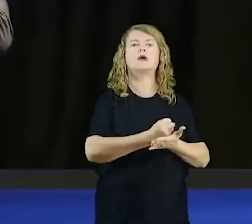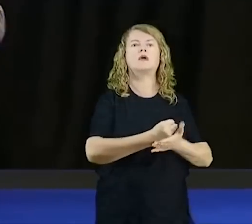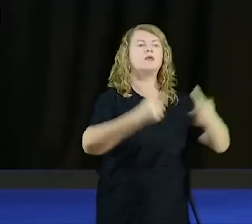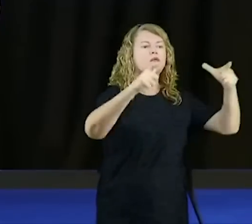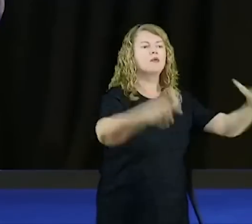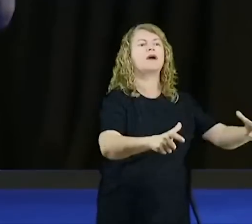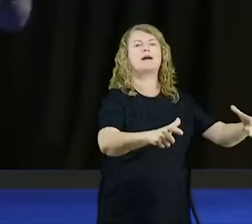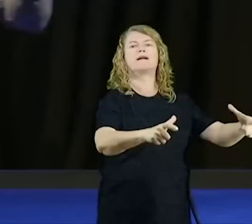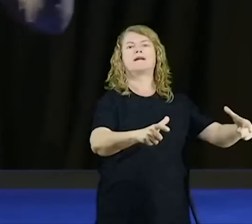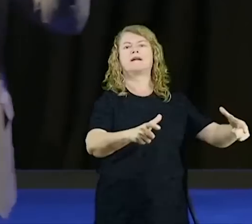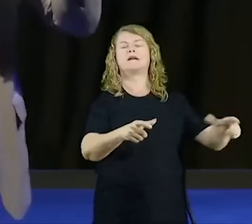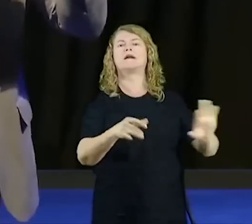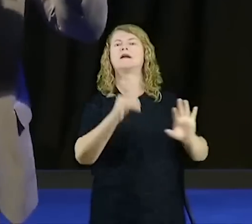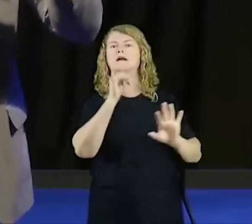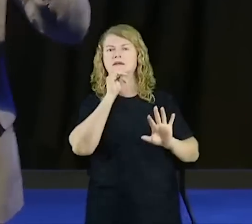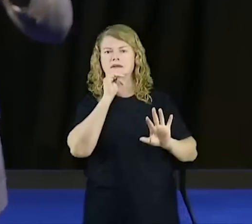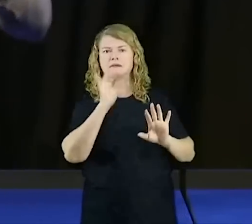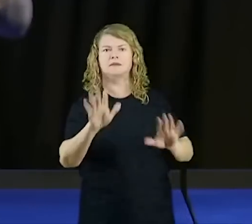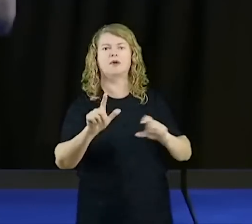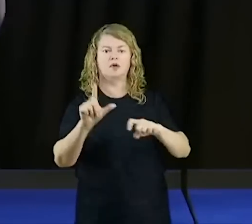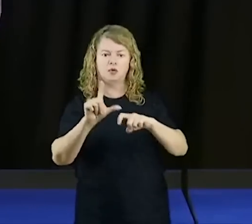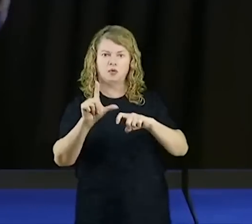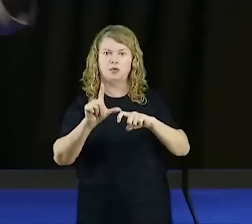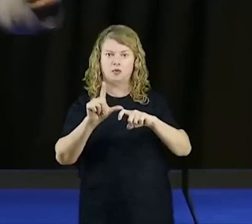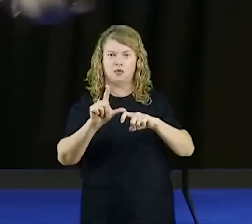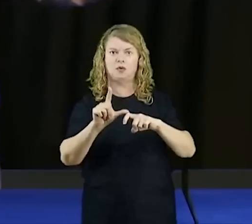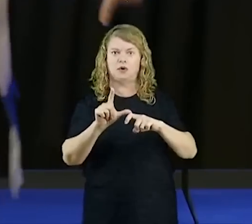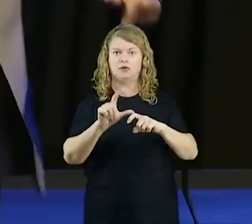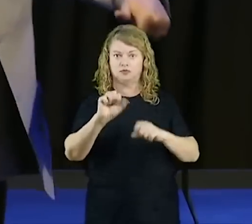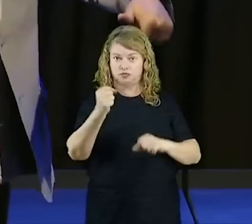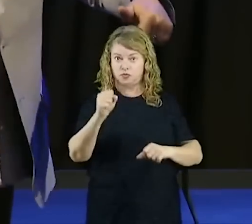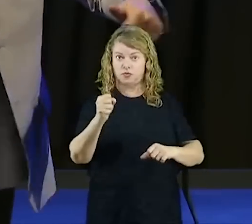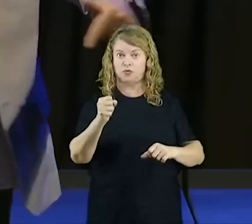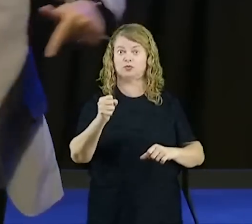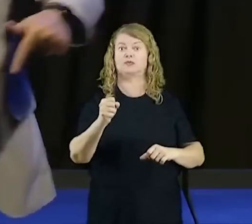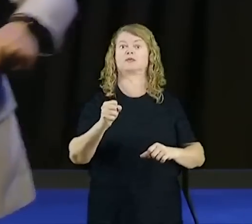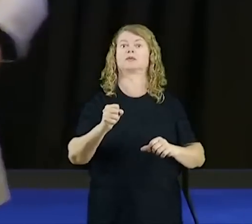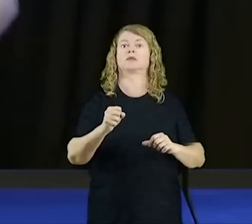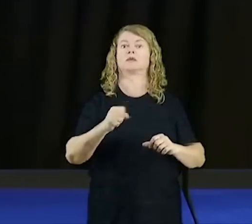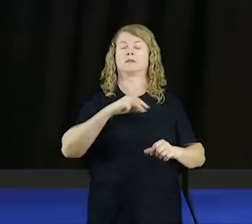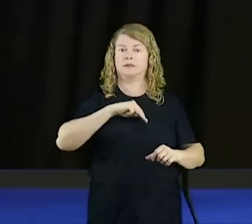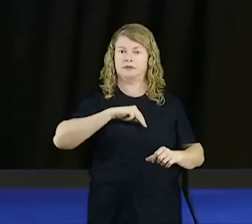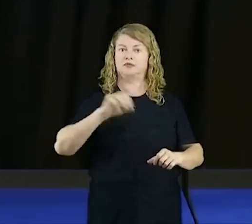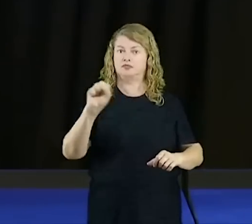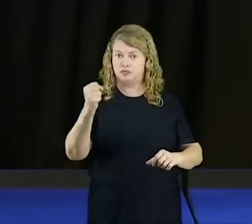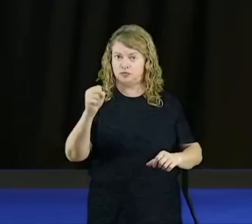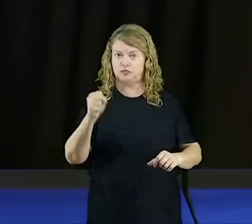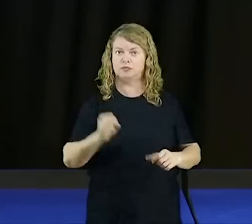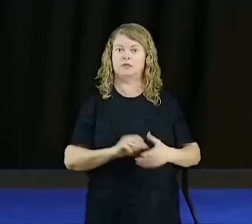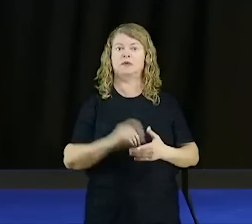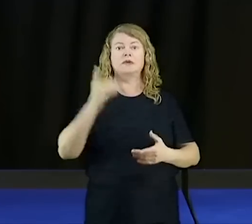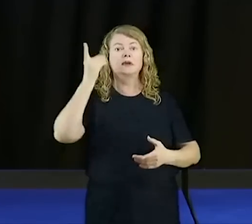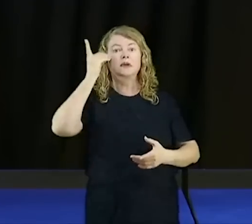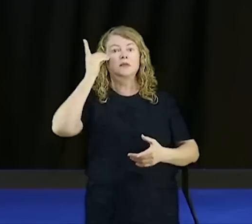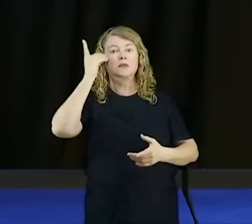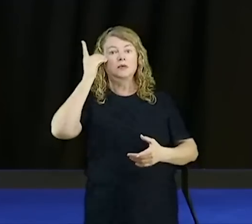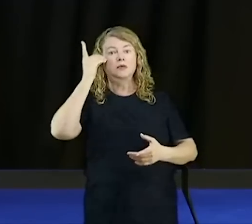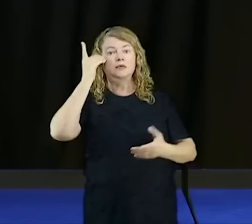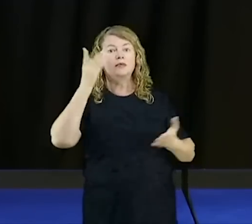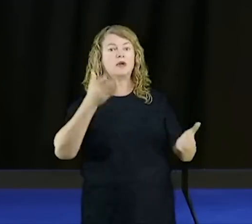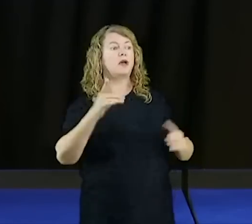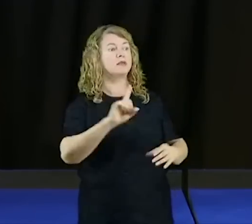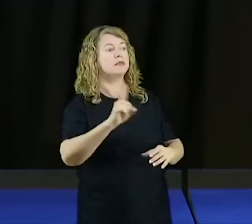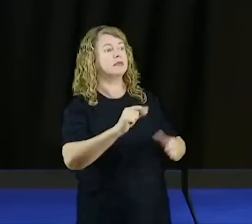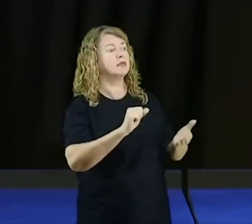gente que fala assim, não pastor, lá, em Lucas 8, em Mateus 8, o gadareno, os demônios gadareno, falam assim, não nos mande para fora, dessa